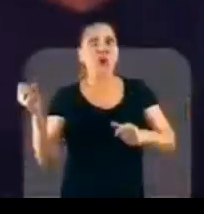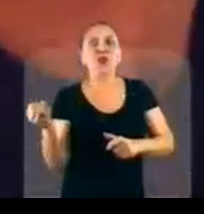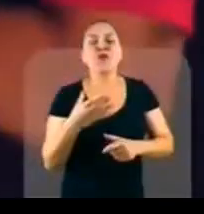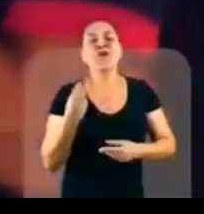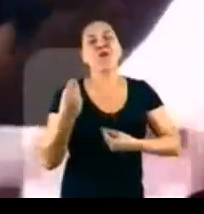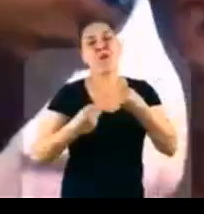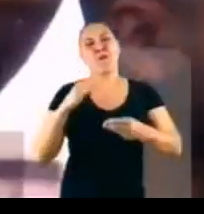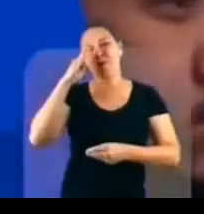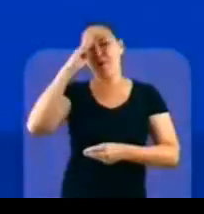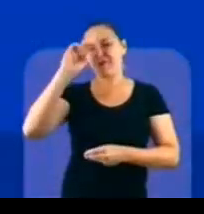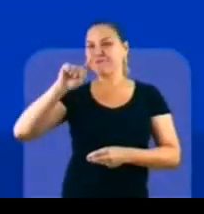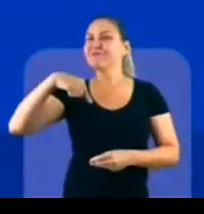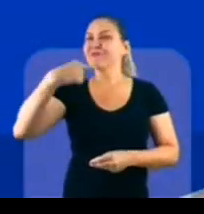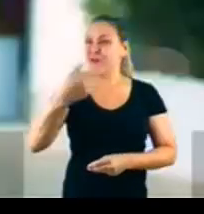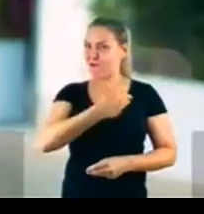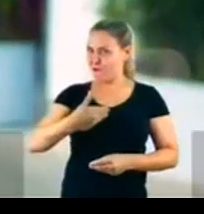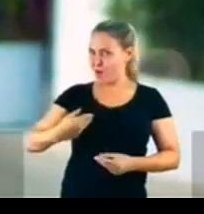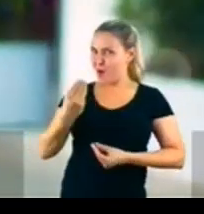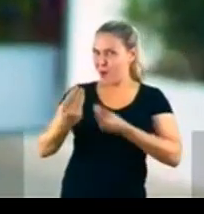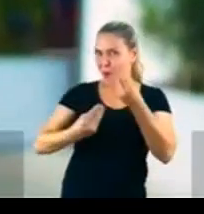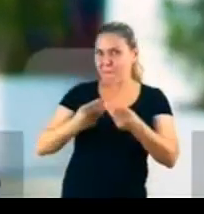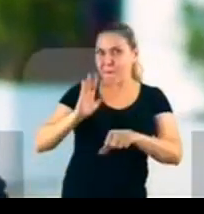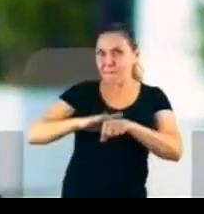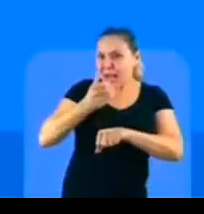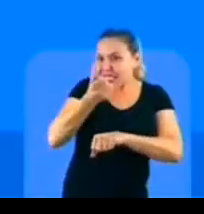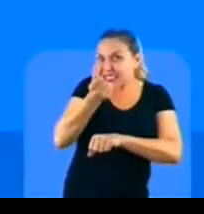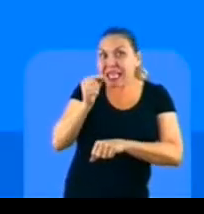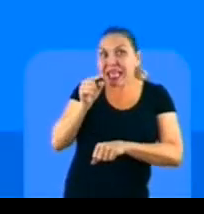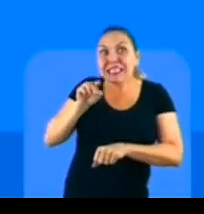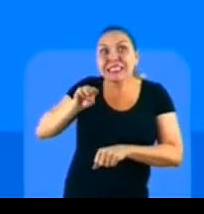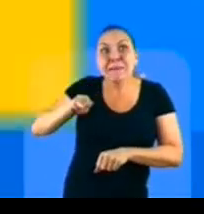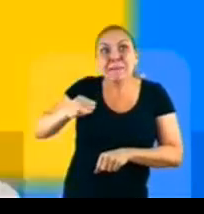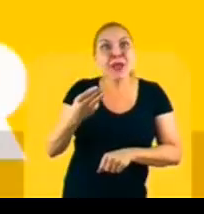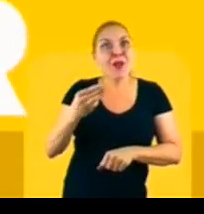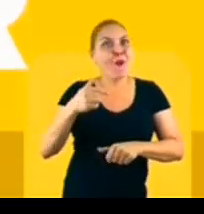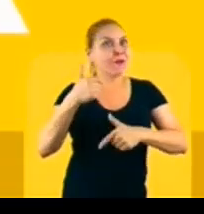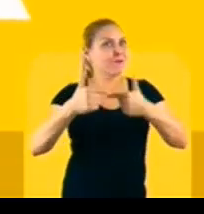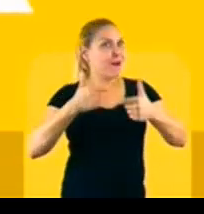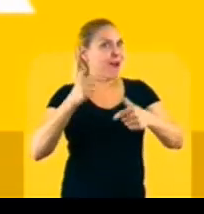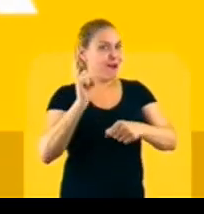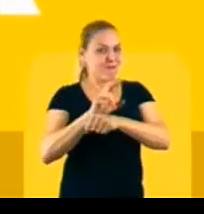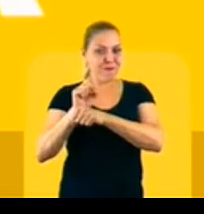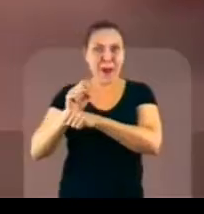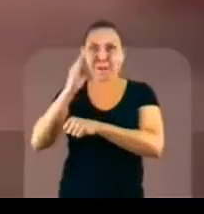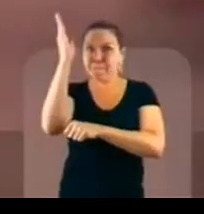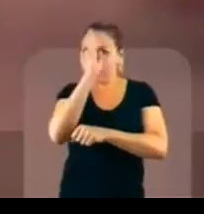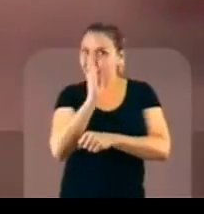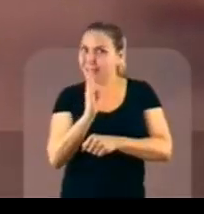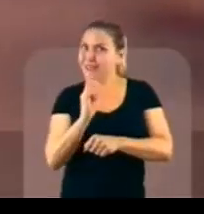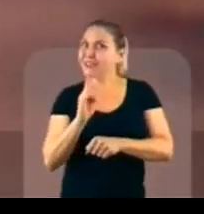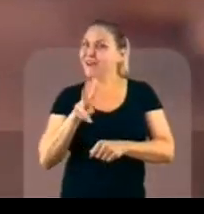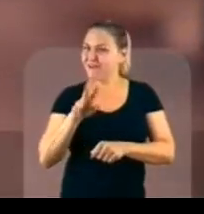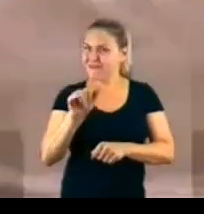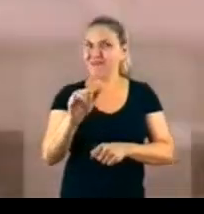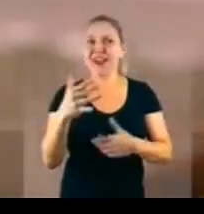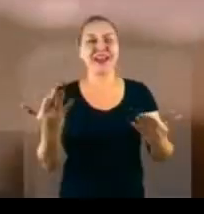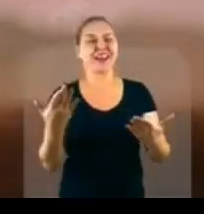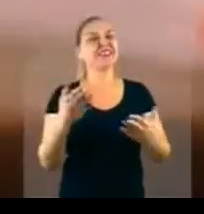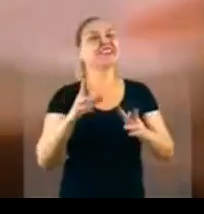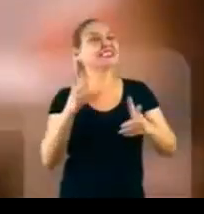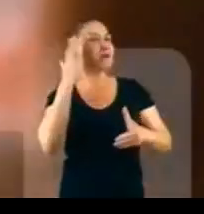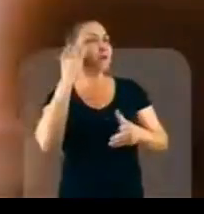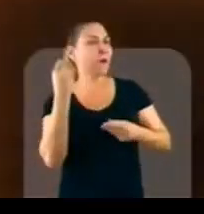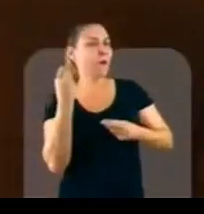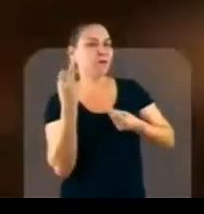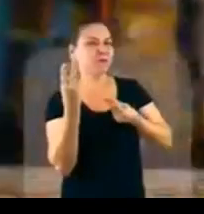chegando no Brasil. Quem aí sabe a diferença entre dar o peixe e ensinar a pescar, hein? Não sei, explica aí. Os